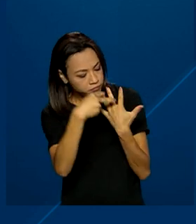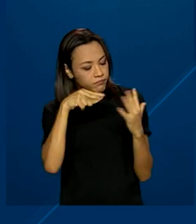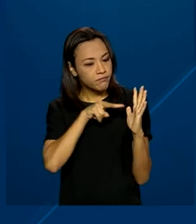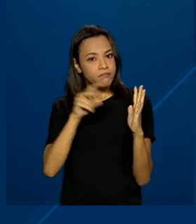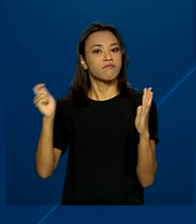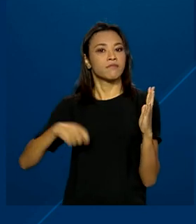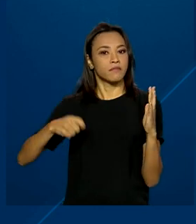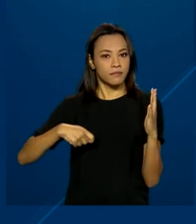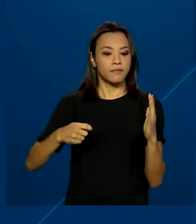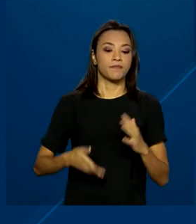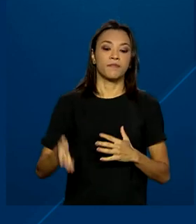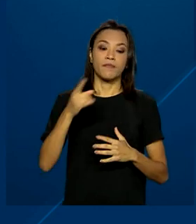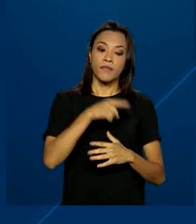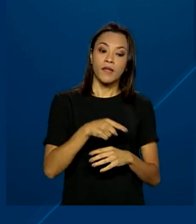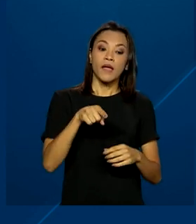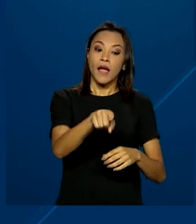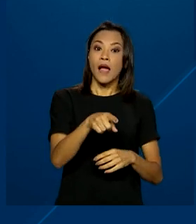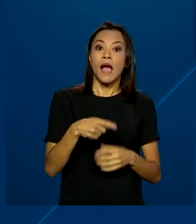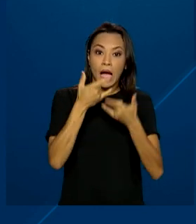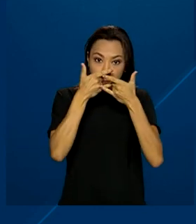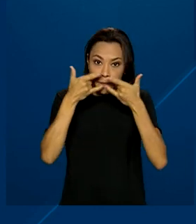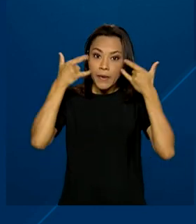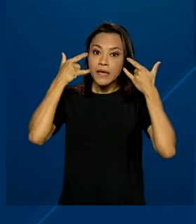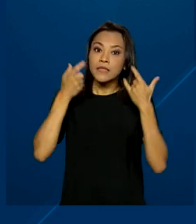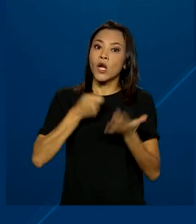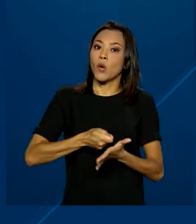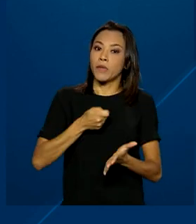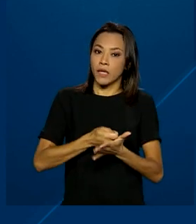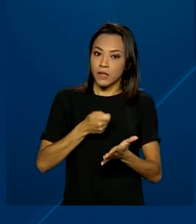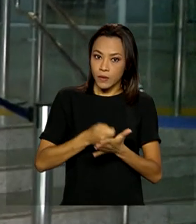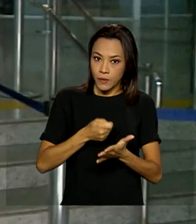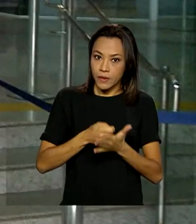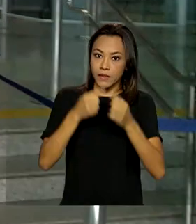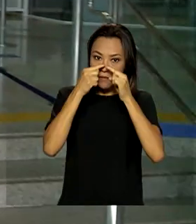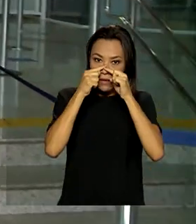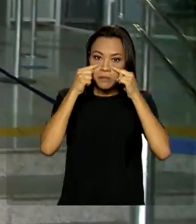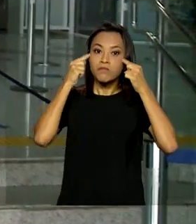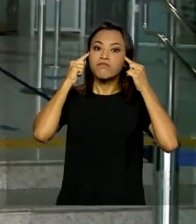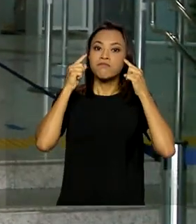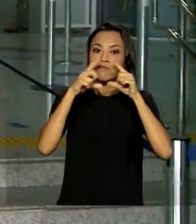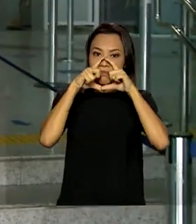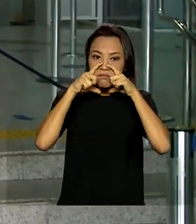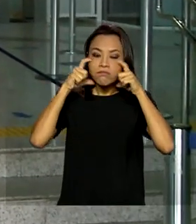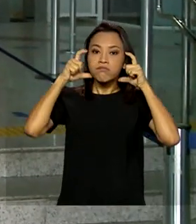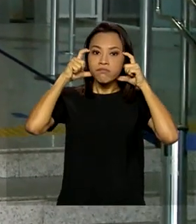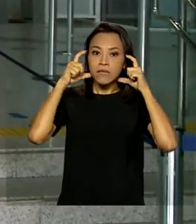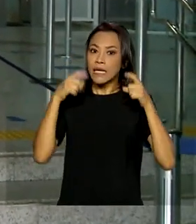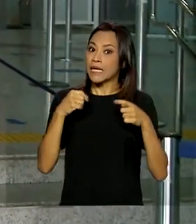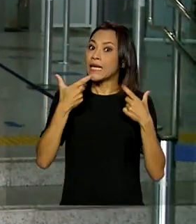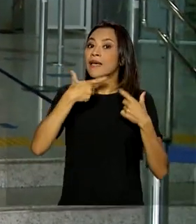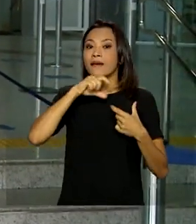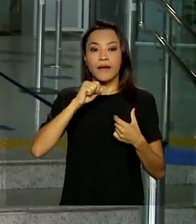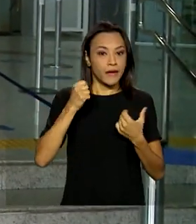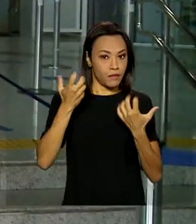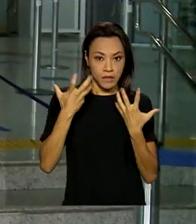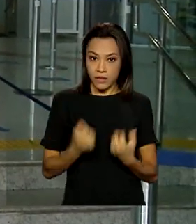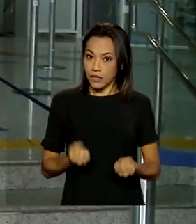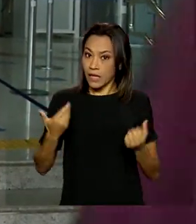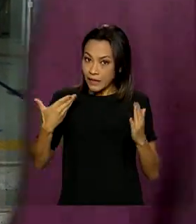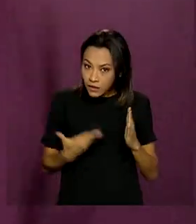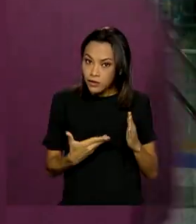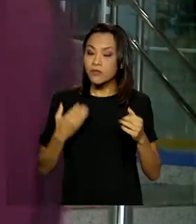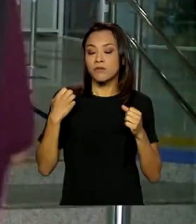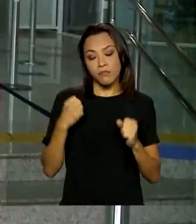é obrigatória e deve cobrir totalmente o nariz e a boca. Quem descumprir essas regras pode ser